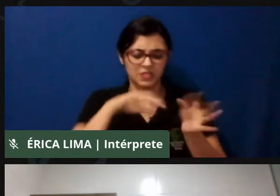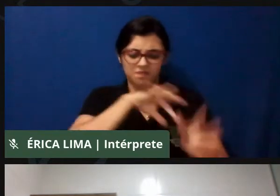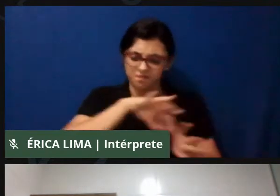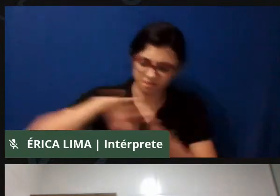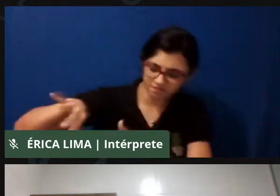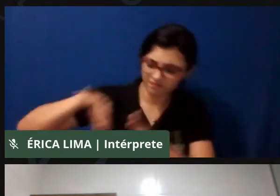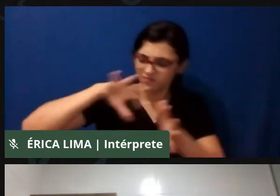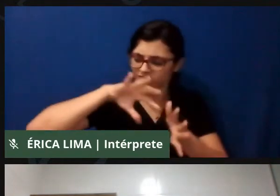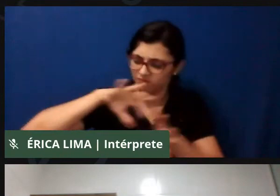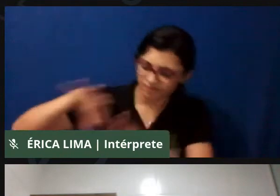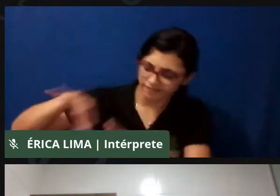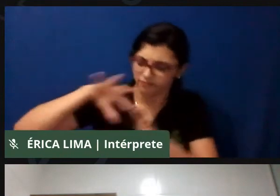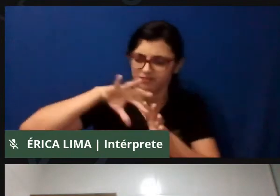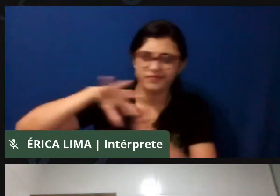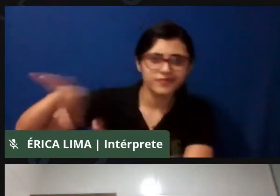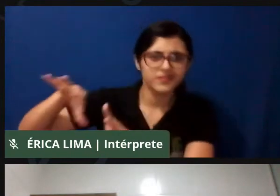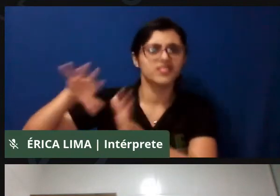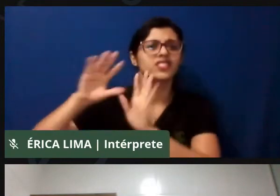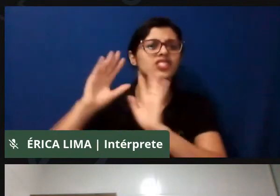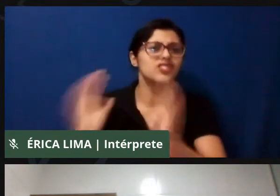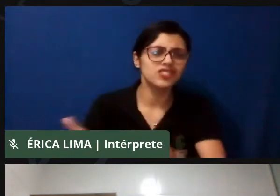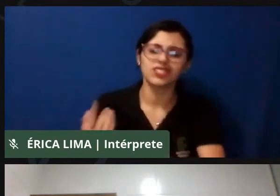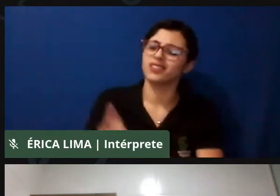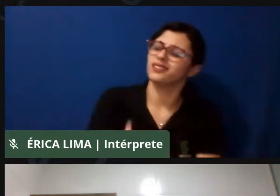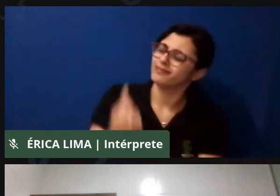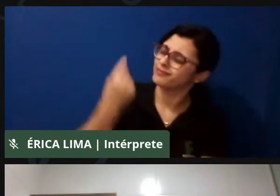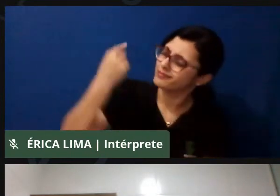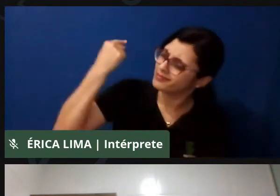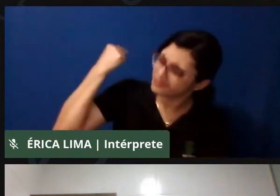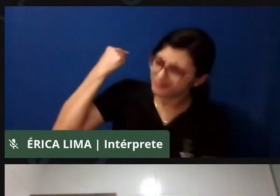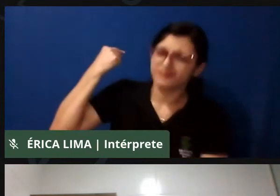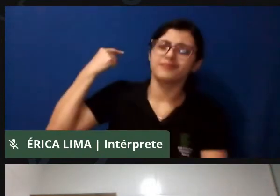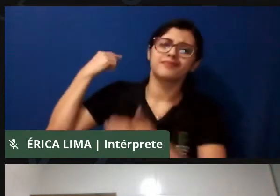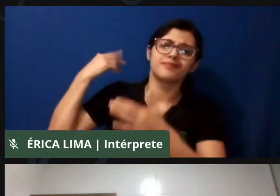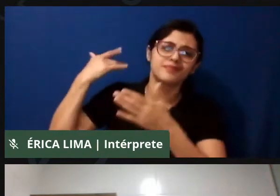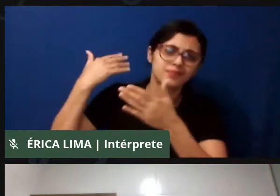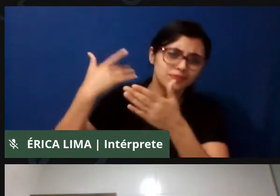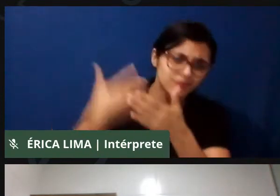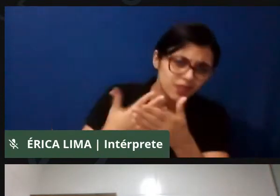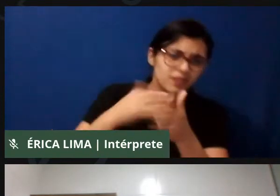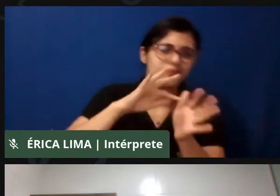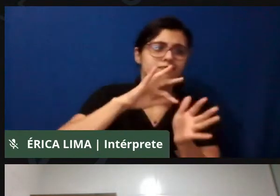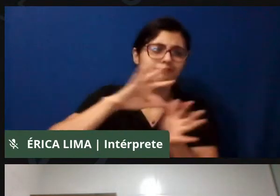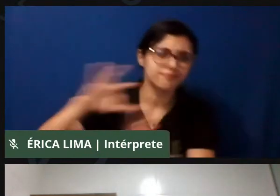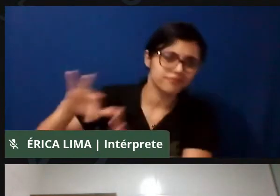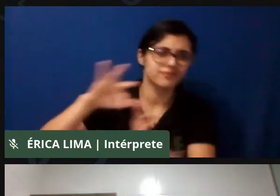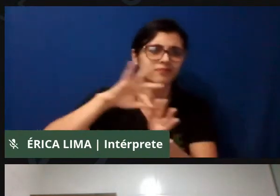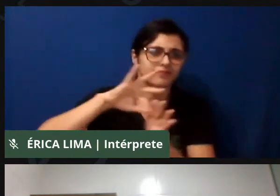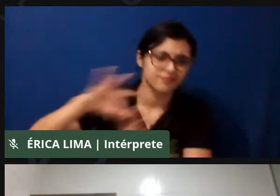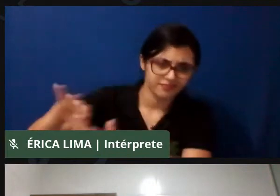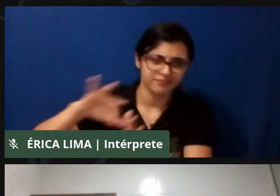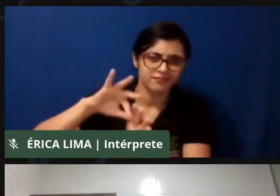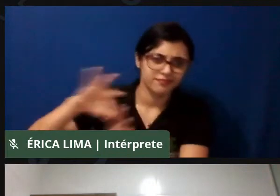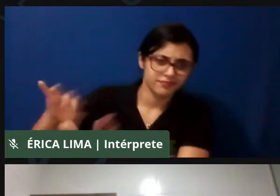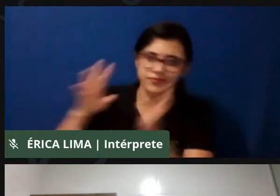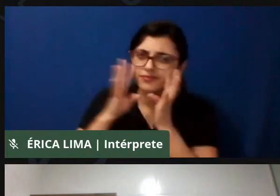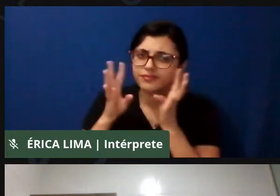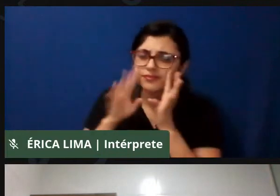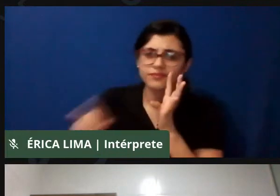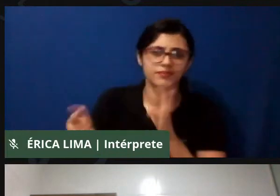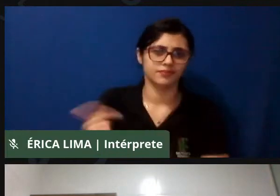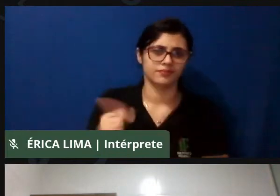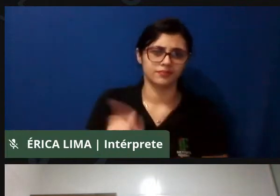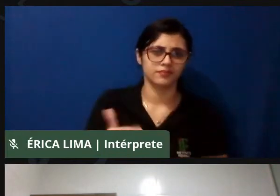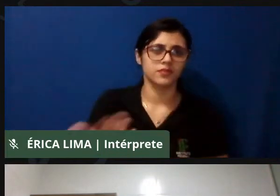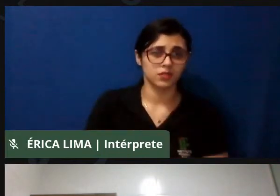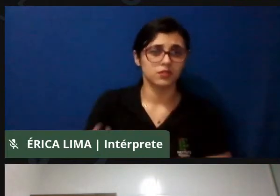historicamente a gente vem vivendo e buscando outras formas de, de, de, de, de, de,